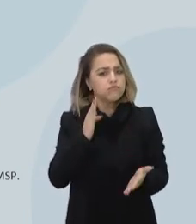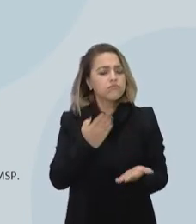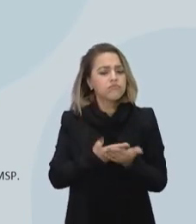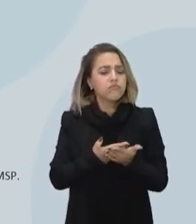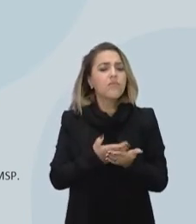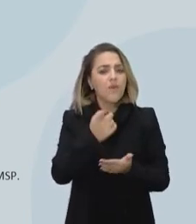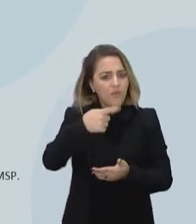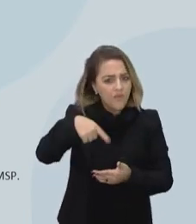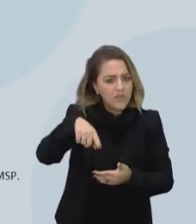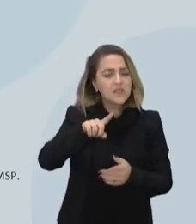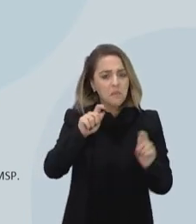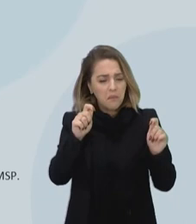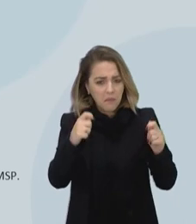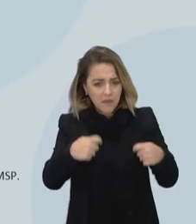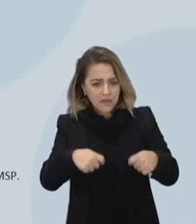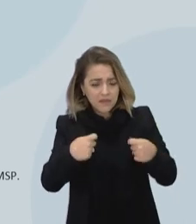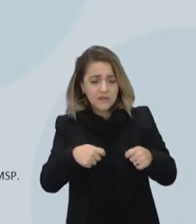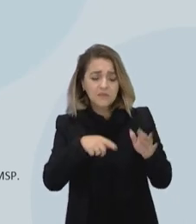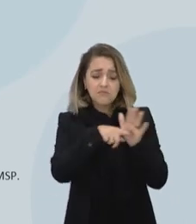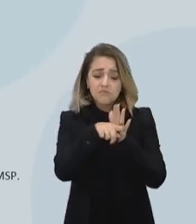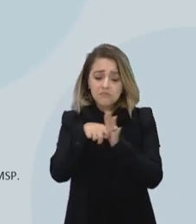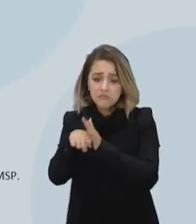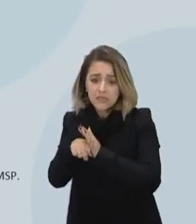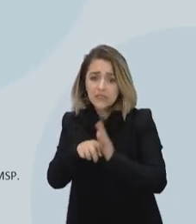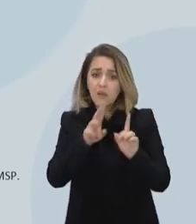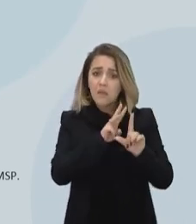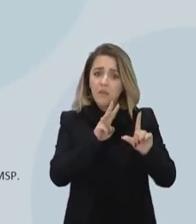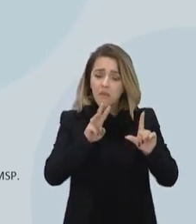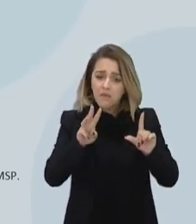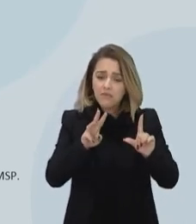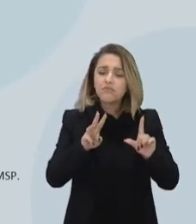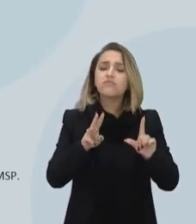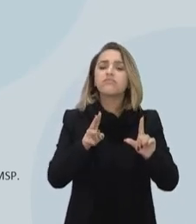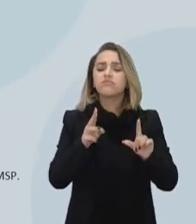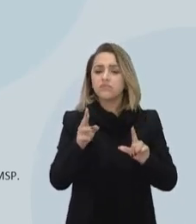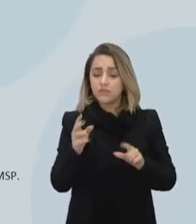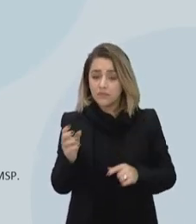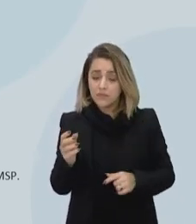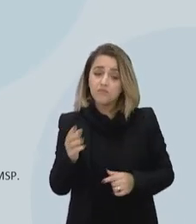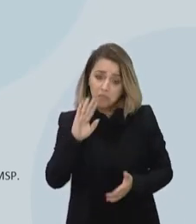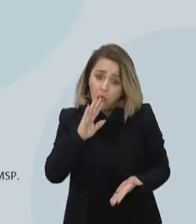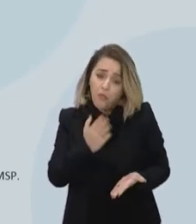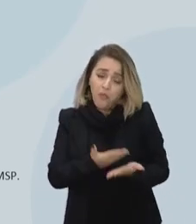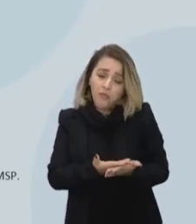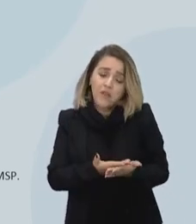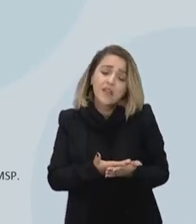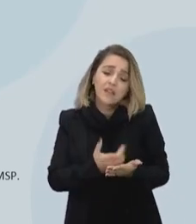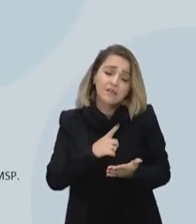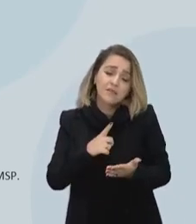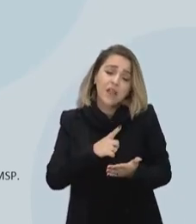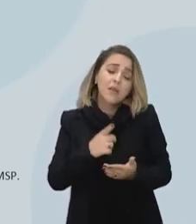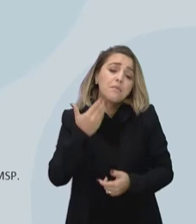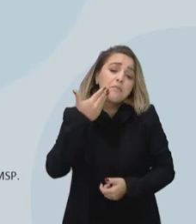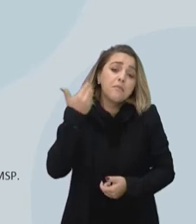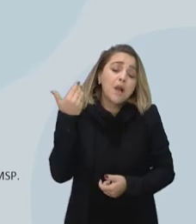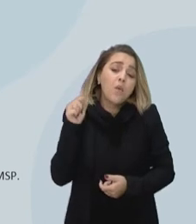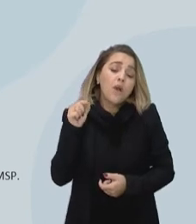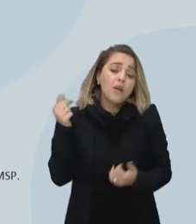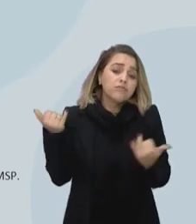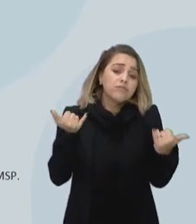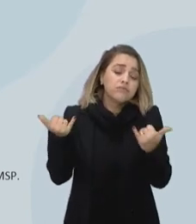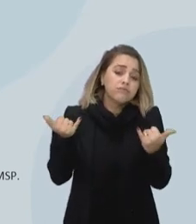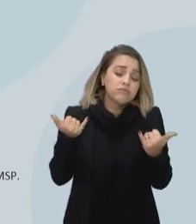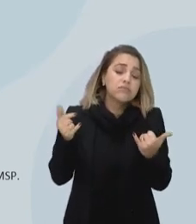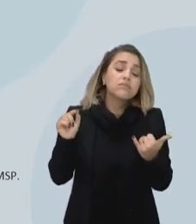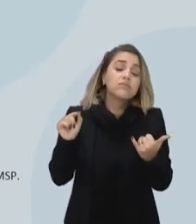vocês precisam pesquisar fontes confiáveis, né? Então, estou extraindo essa informação de um órgão do governo, ou seja,